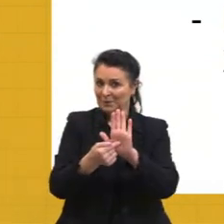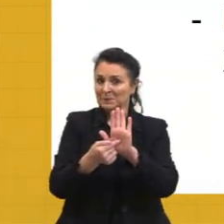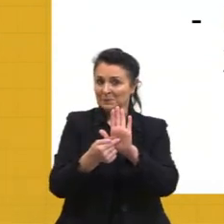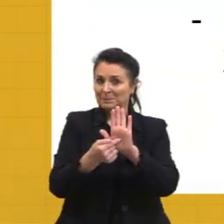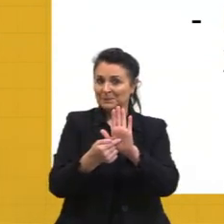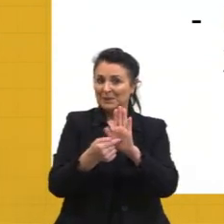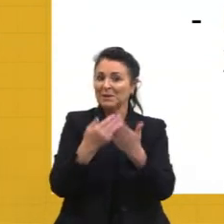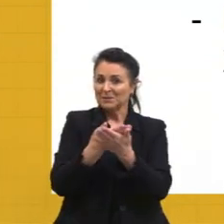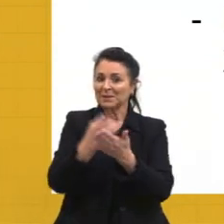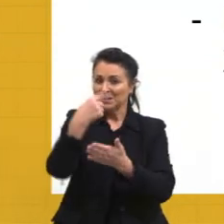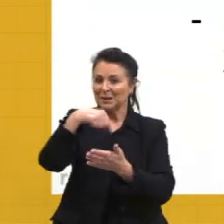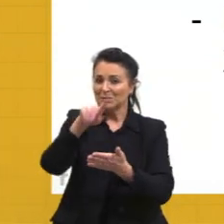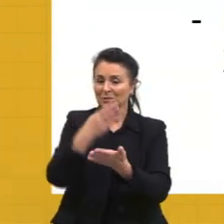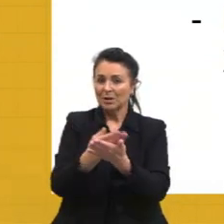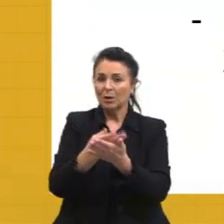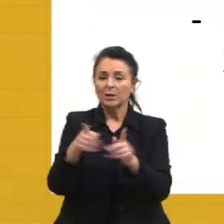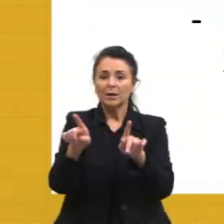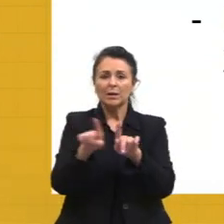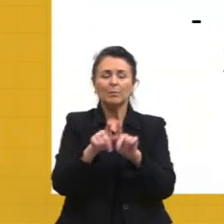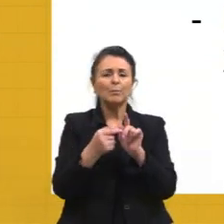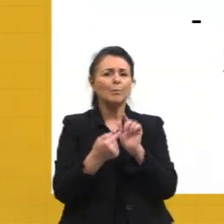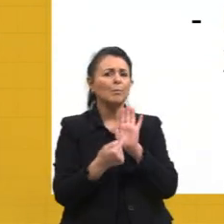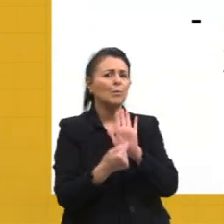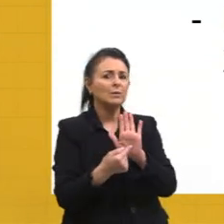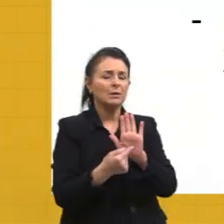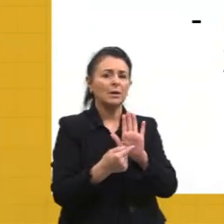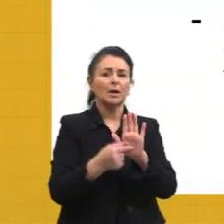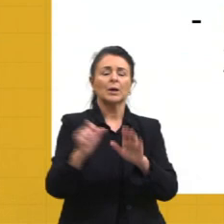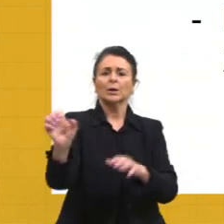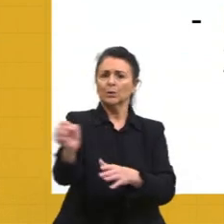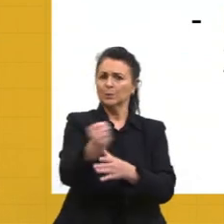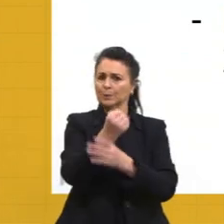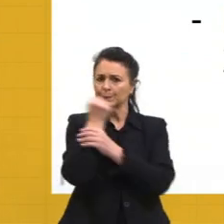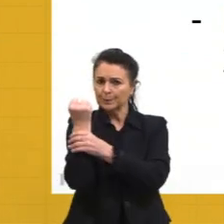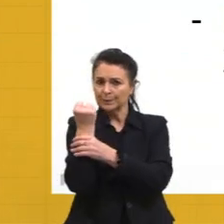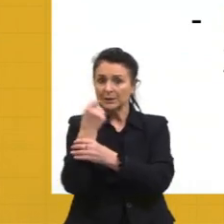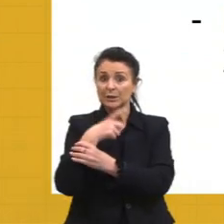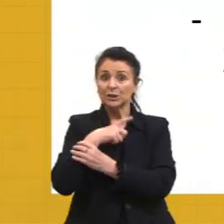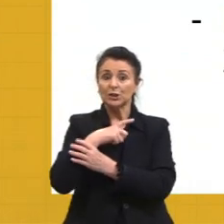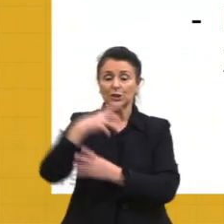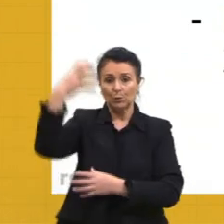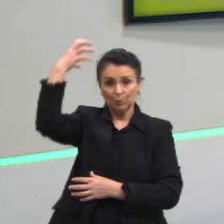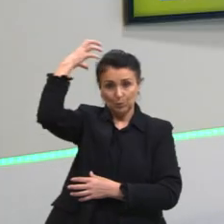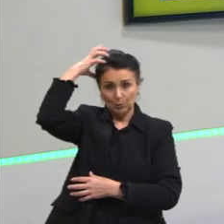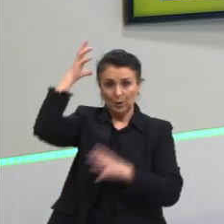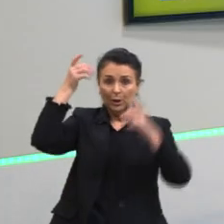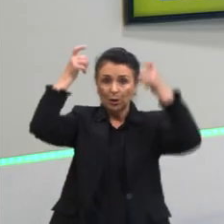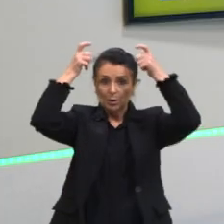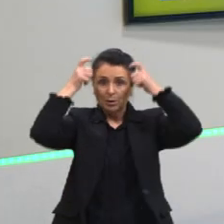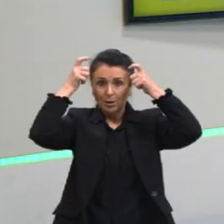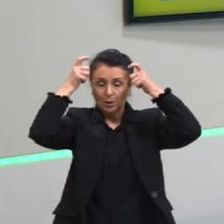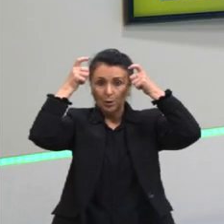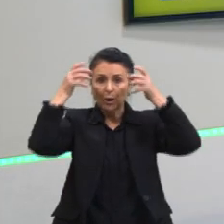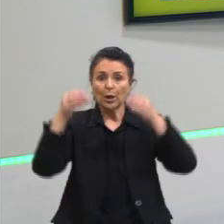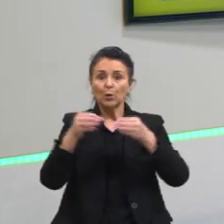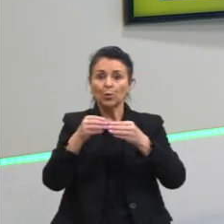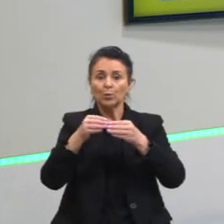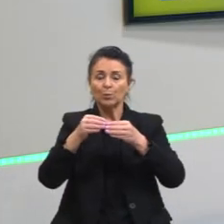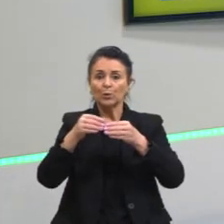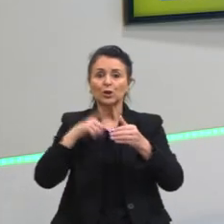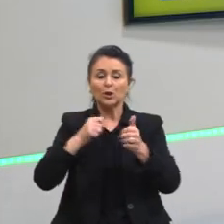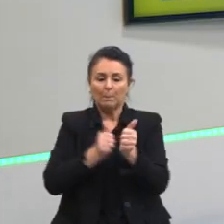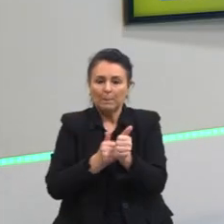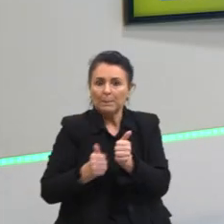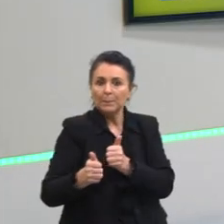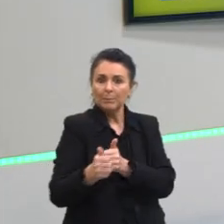E ressaltar essa questão de que no Estado absolutista existia uma nobreza, que era um grupo social que tinha privilégios e que